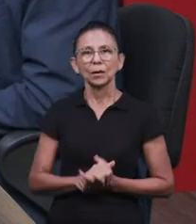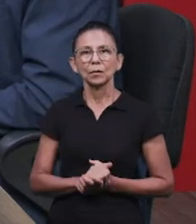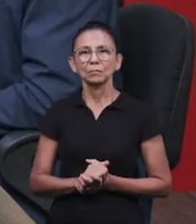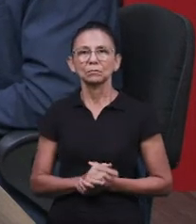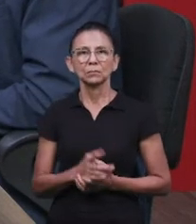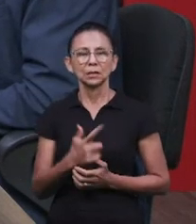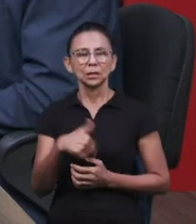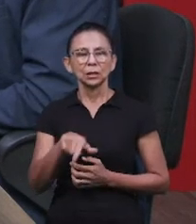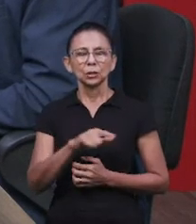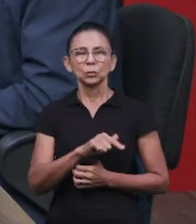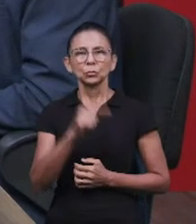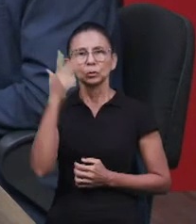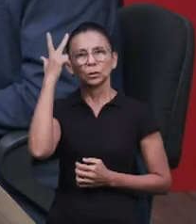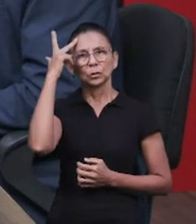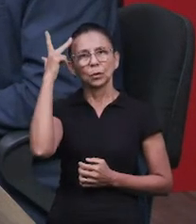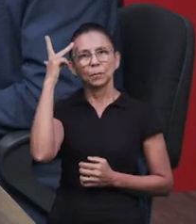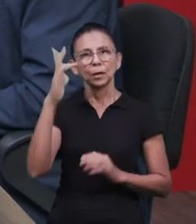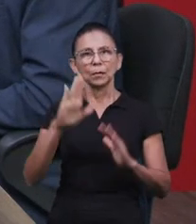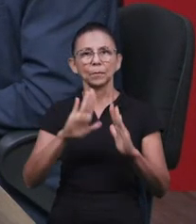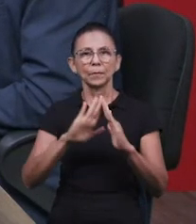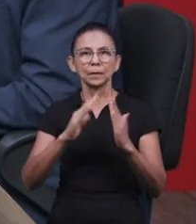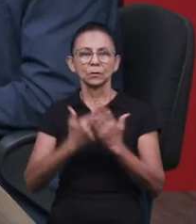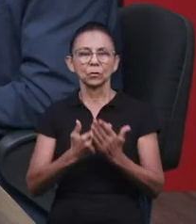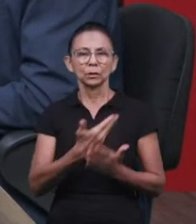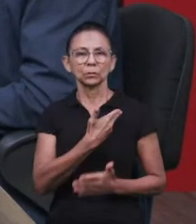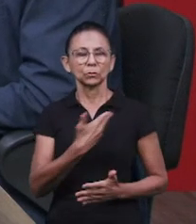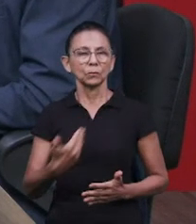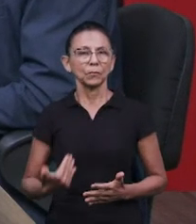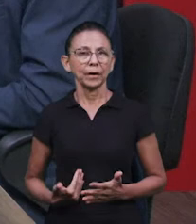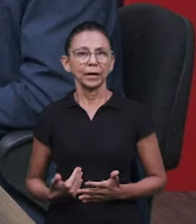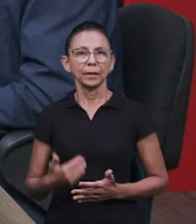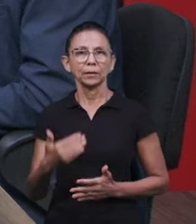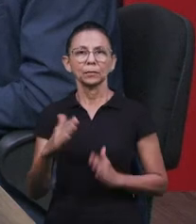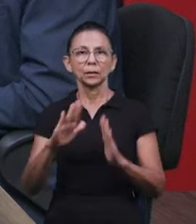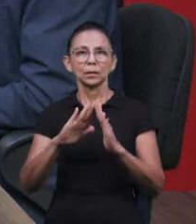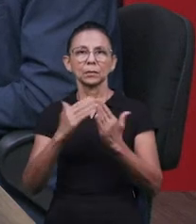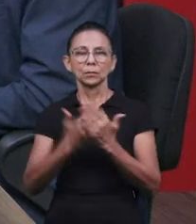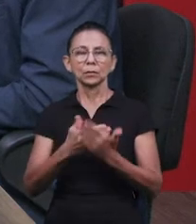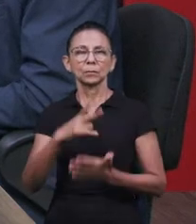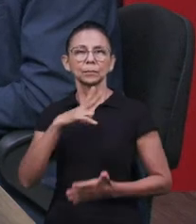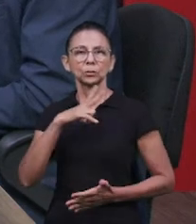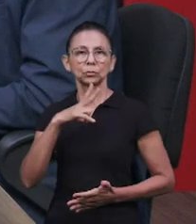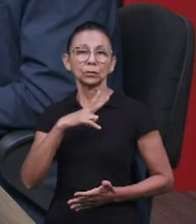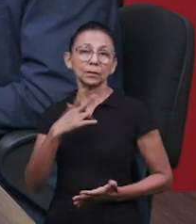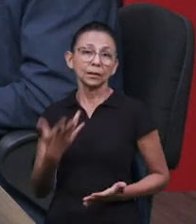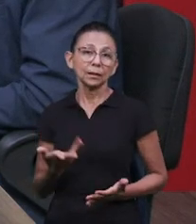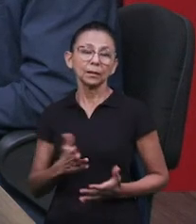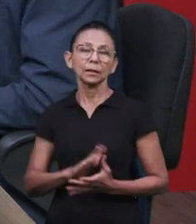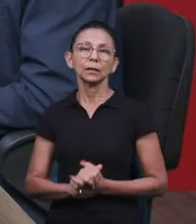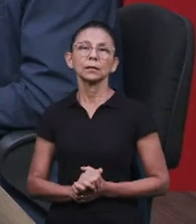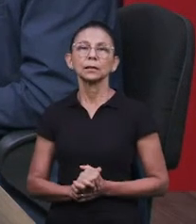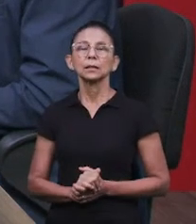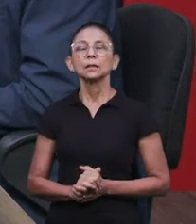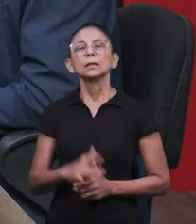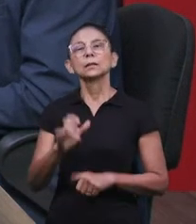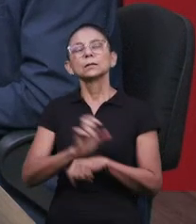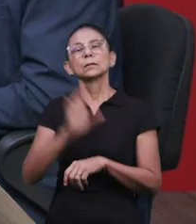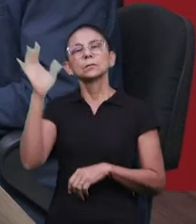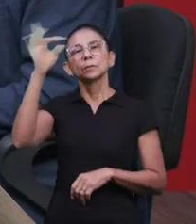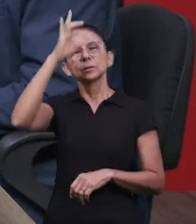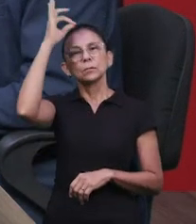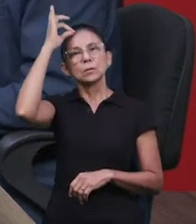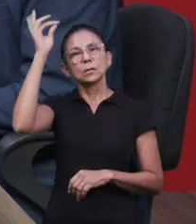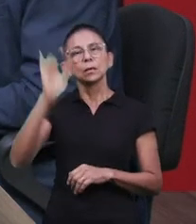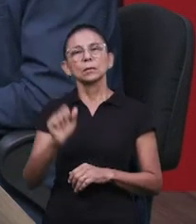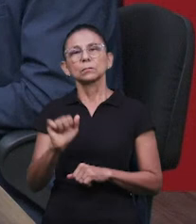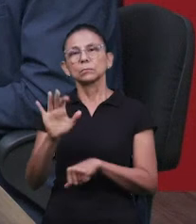comum? Comum a todas as escolas, né, pastor? A escola pública, a escola particular, aqui no Espírito Santo, lá no